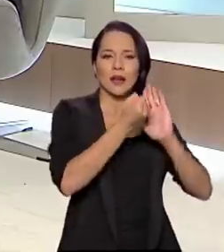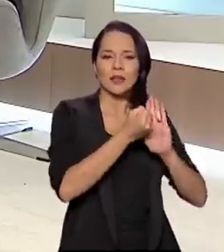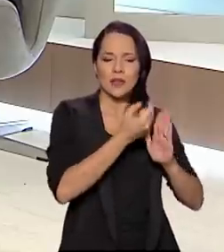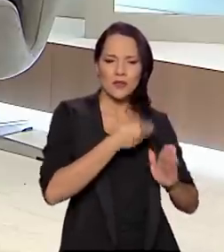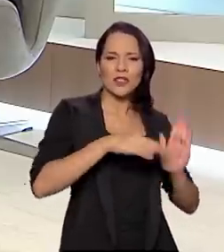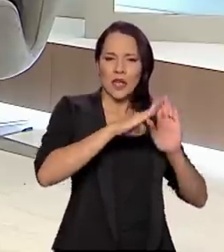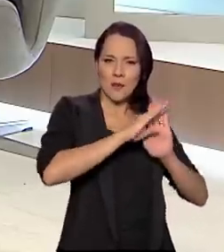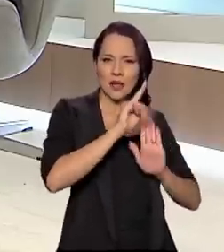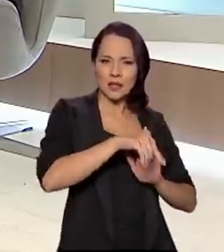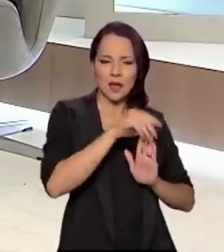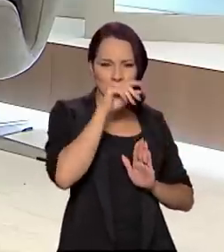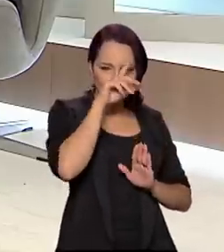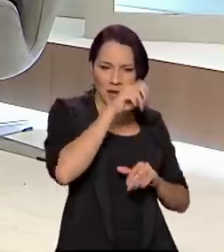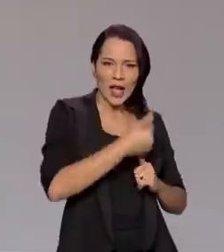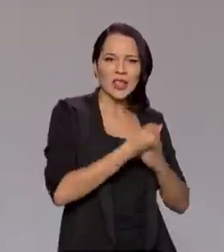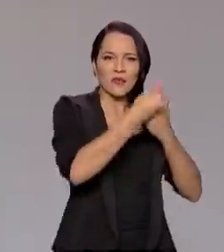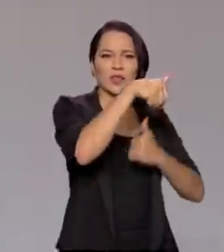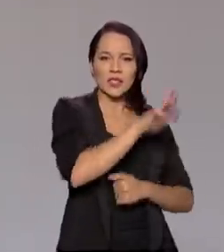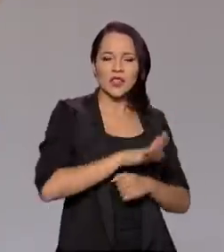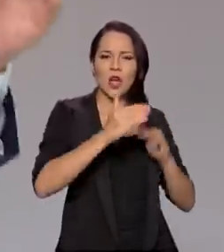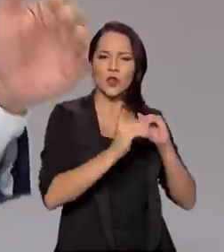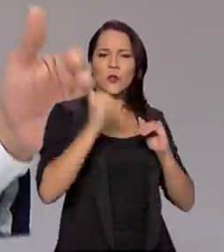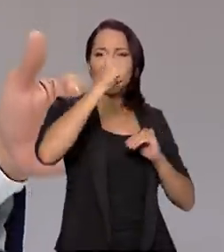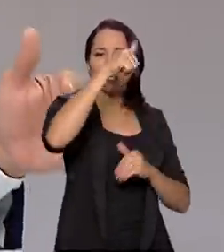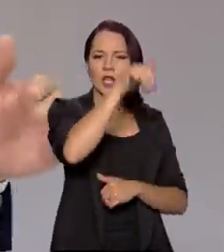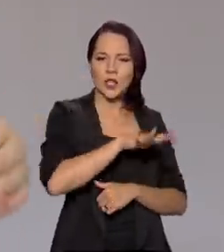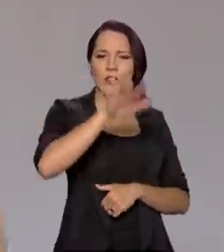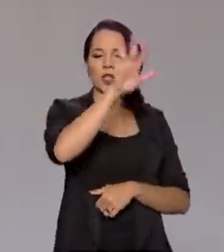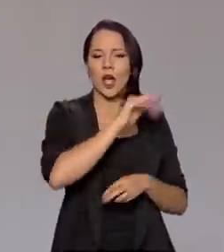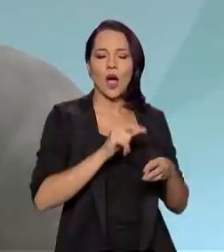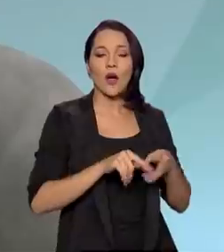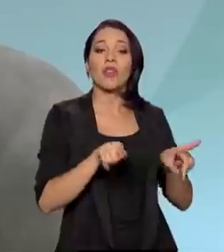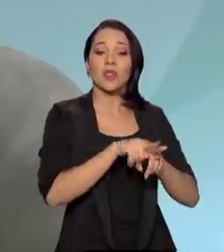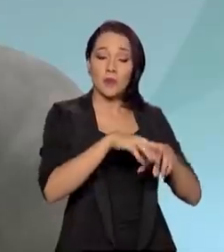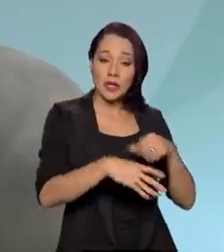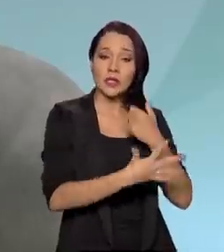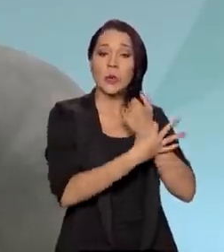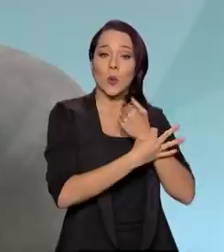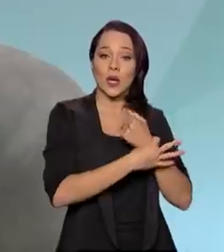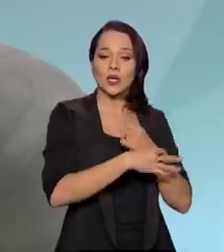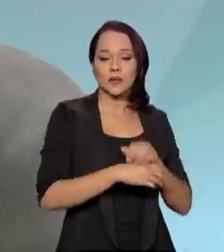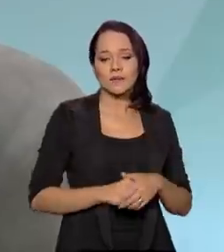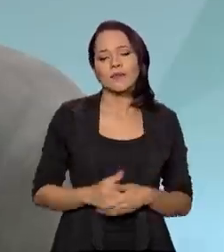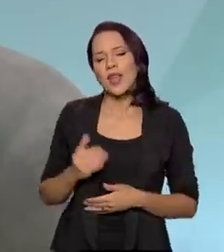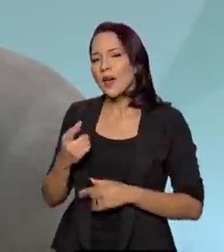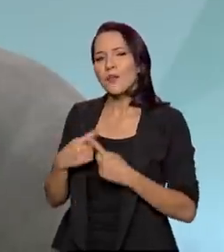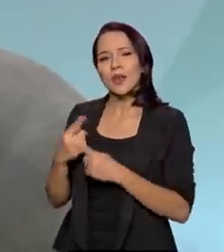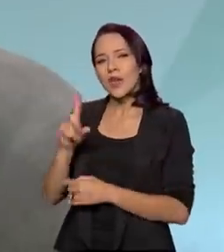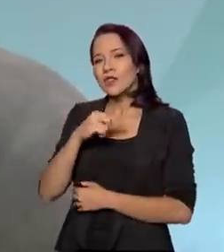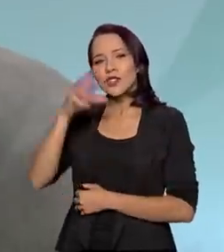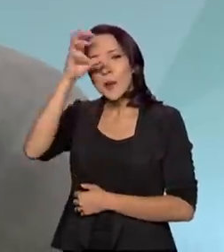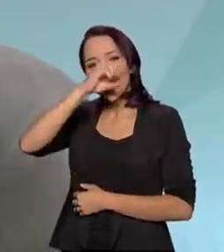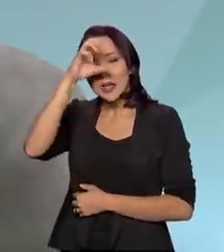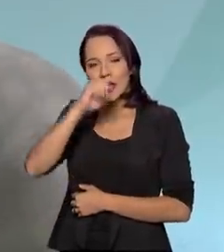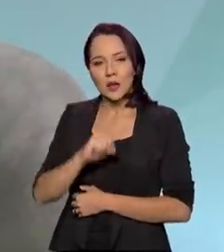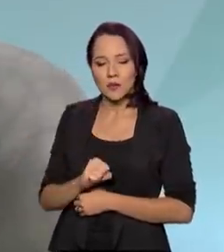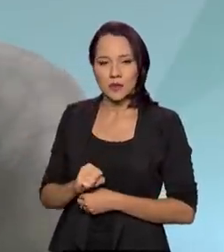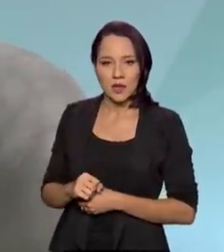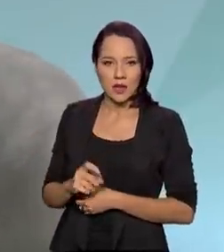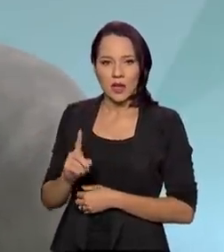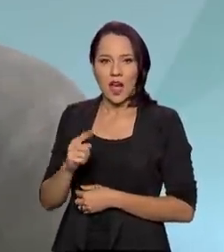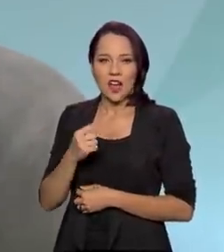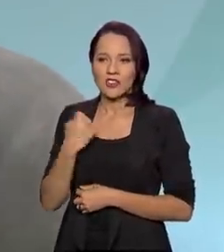Forças Armadas, né? A defesa nacional, a soberania nacional, a questão da segurança... Nós aprendemos isso, nós não ficamos só